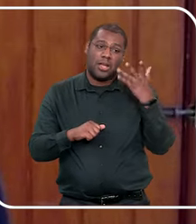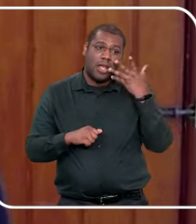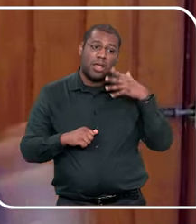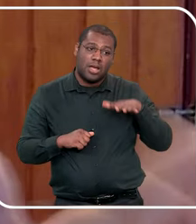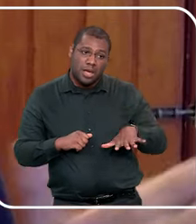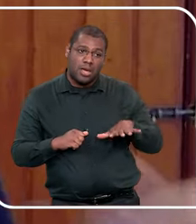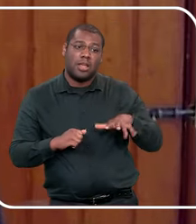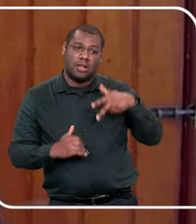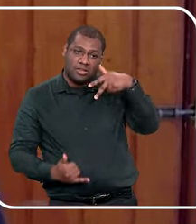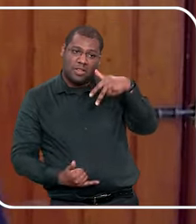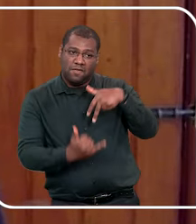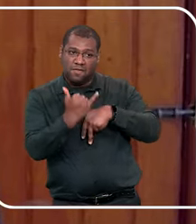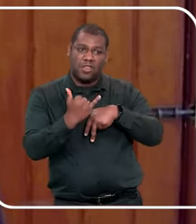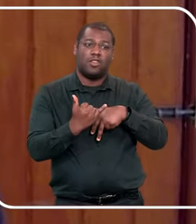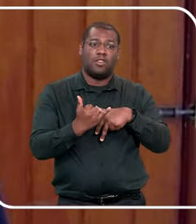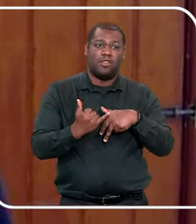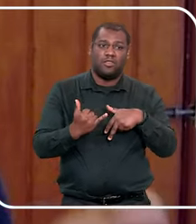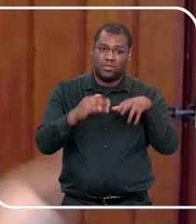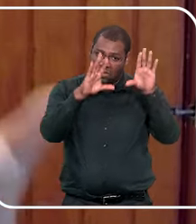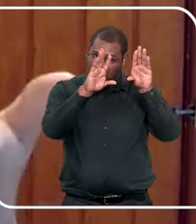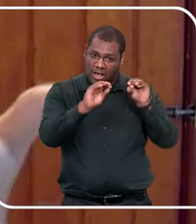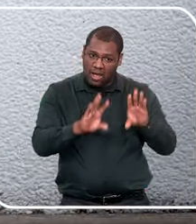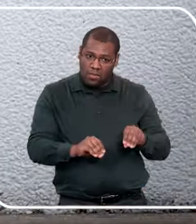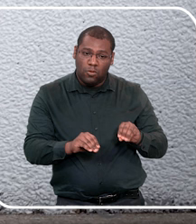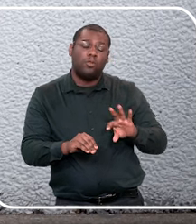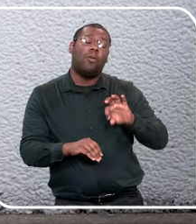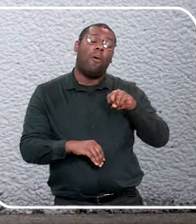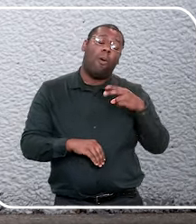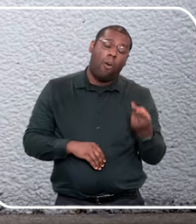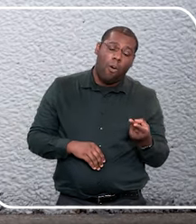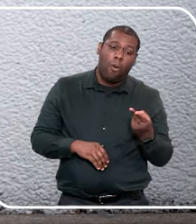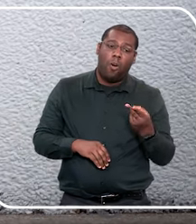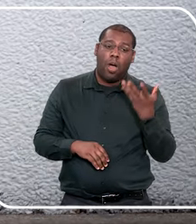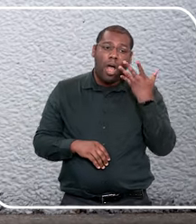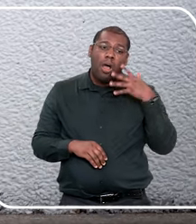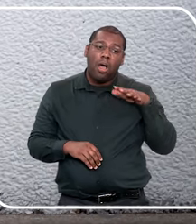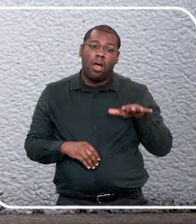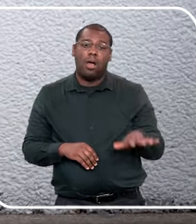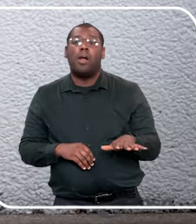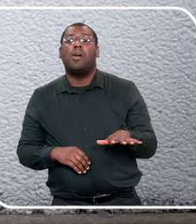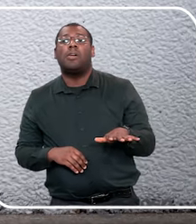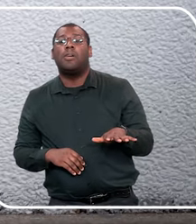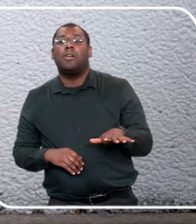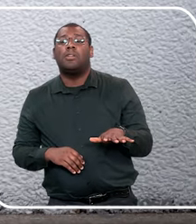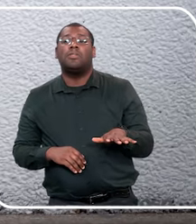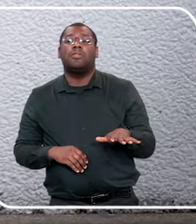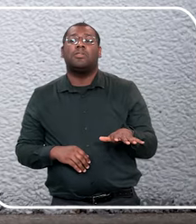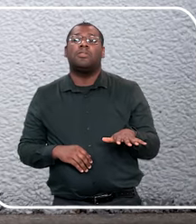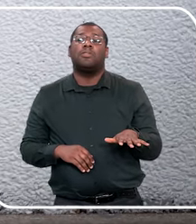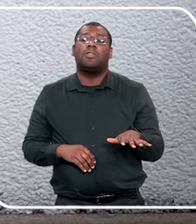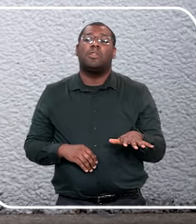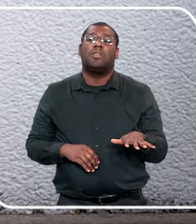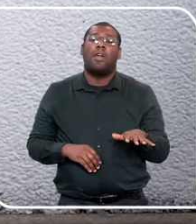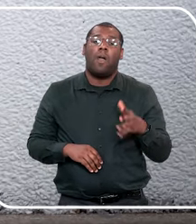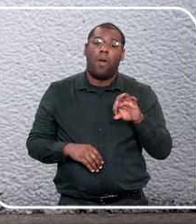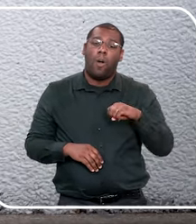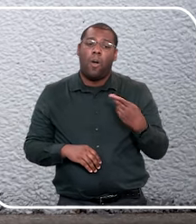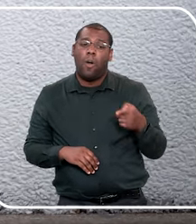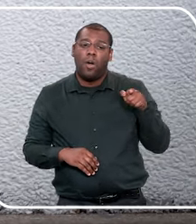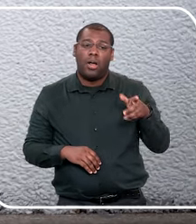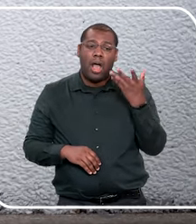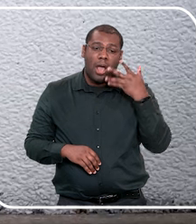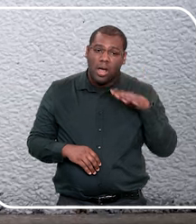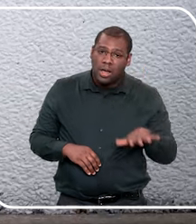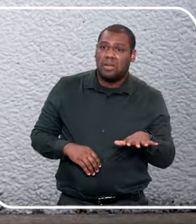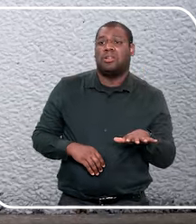pode pegar esses sinais que eu tô aqui, fazer uma listinha, um checklist, pam, pam, pam, ah, tá sendo abusado, também não dá, a gente